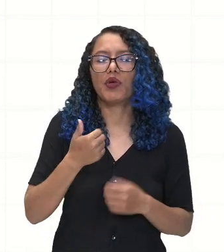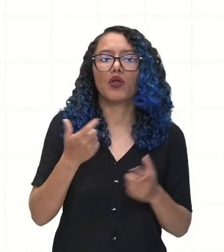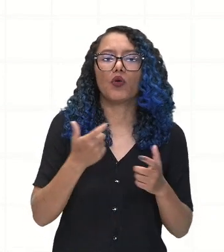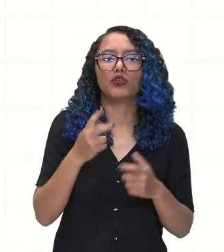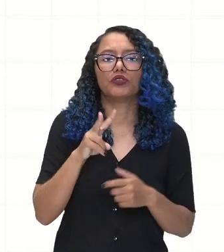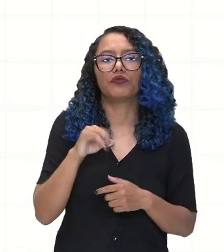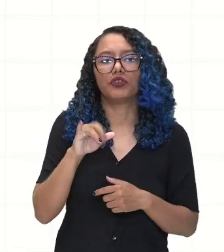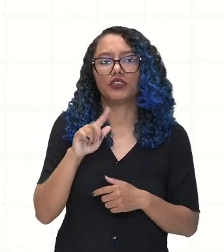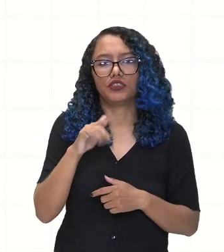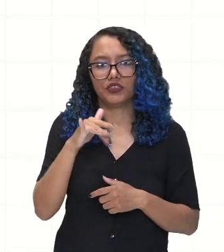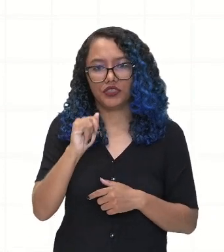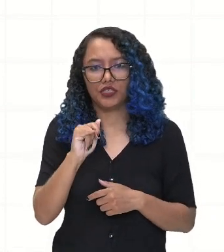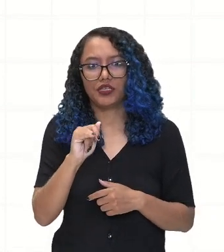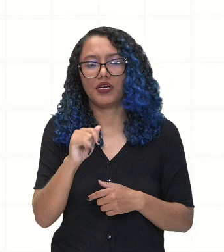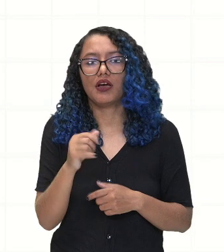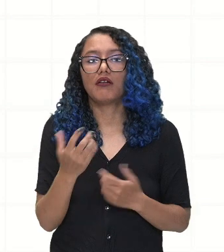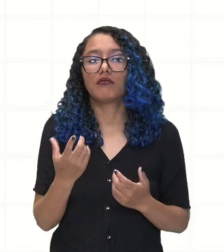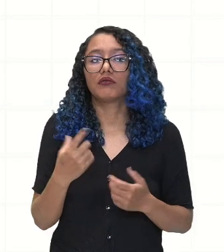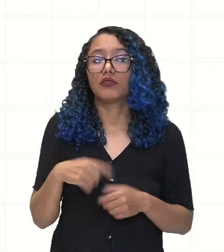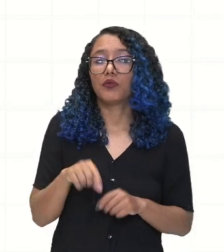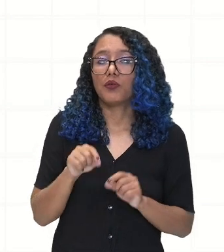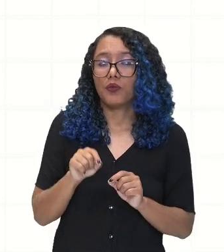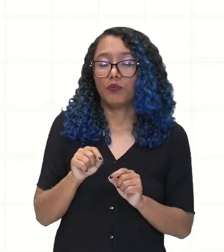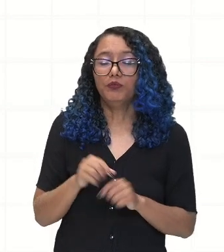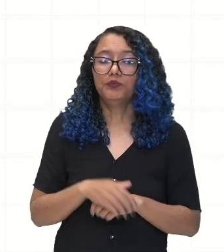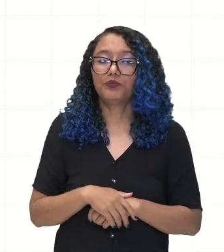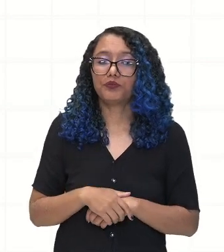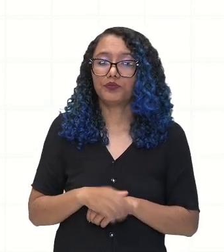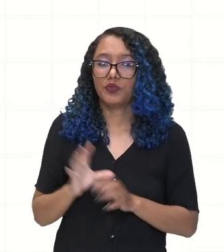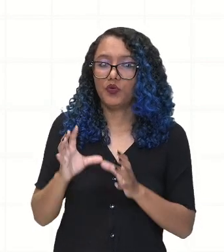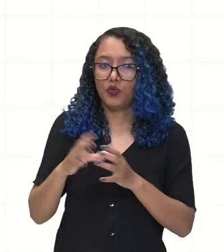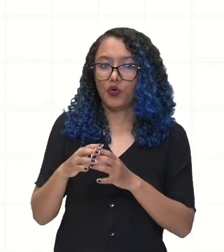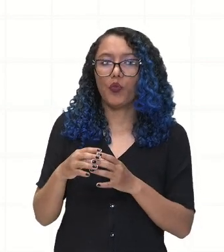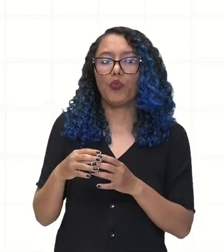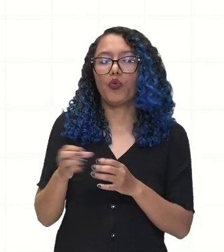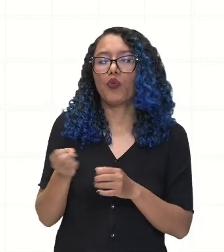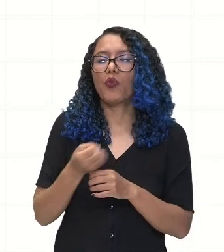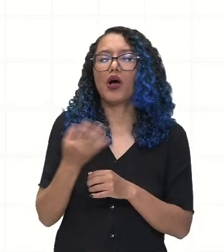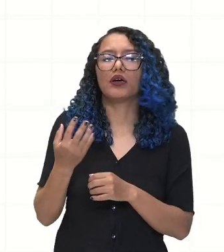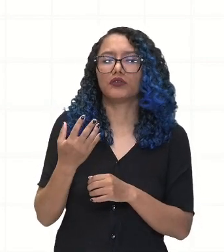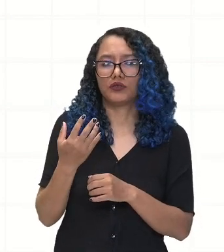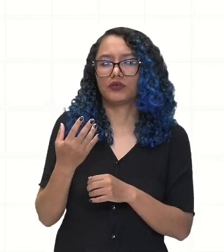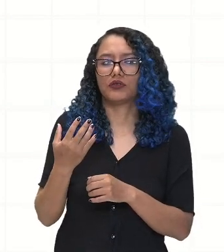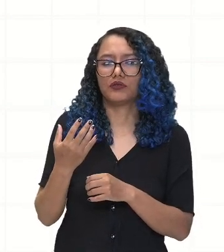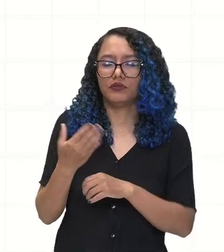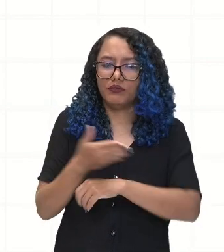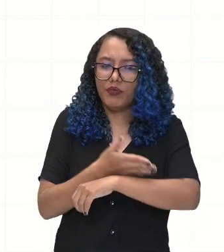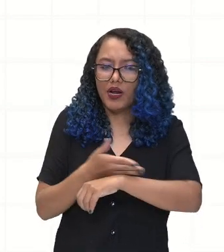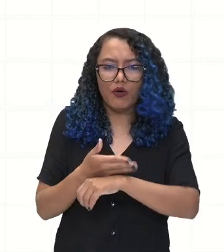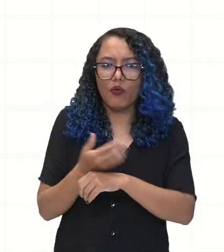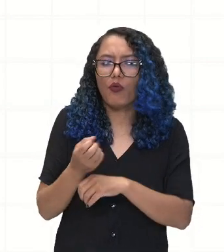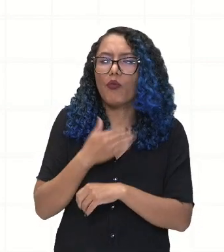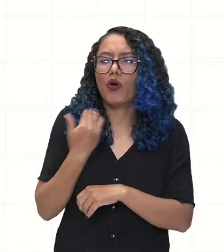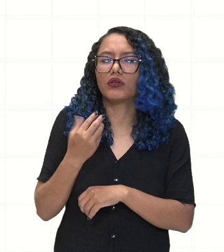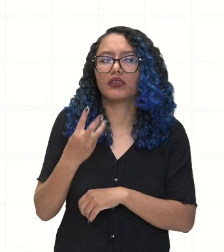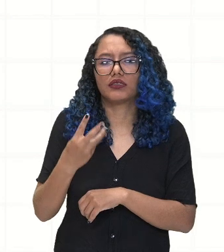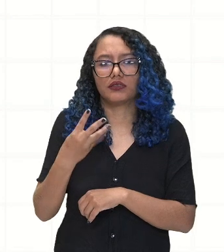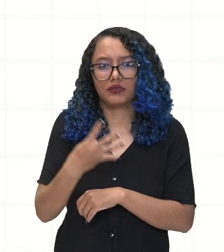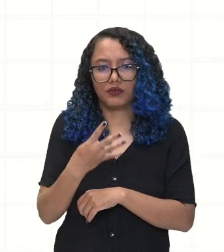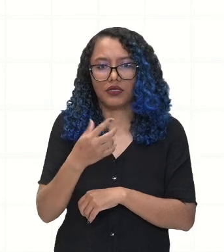347 colonos brancos, em que tribos indígenas norte-americanas vão